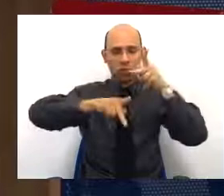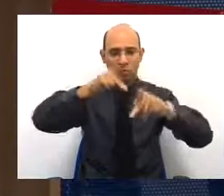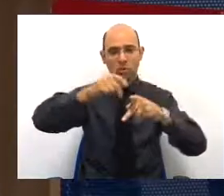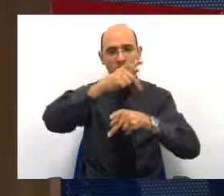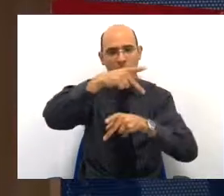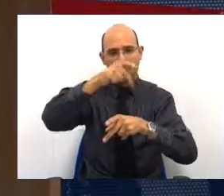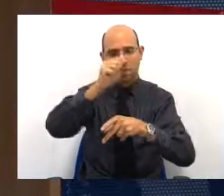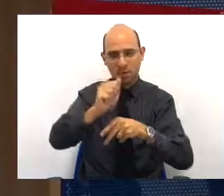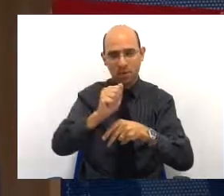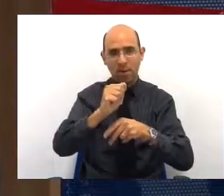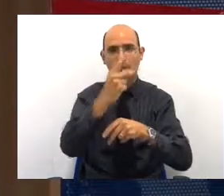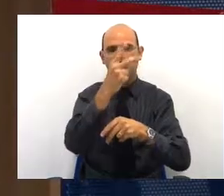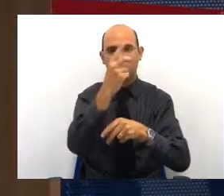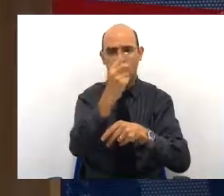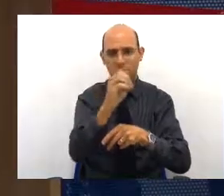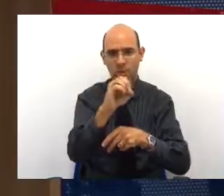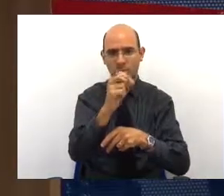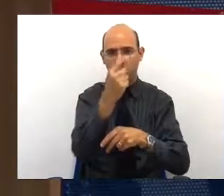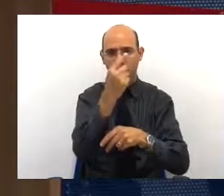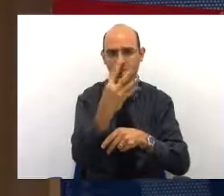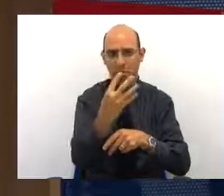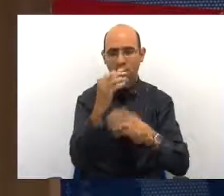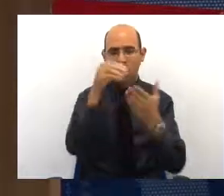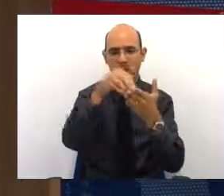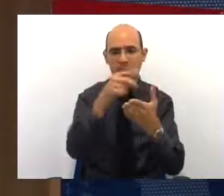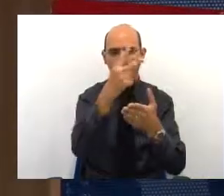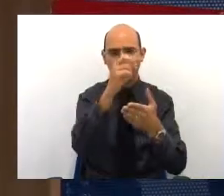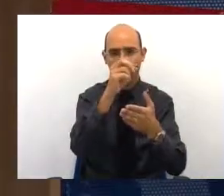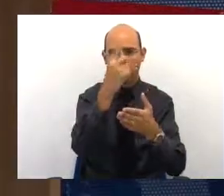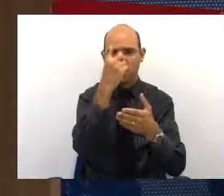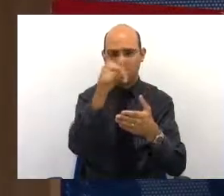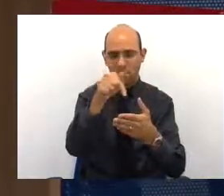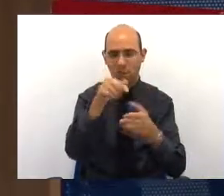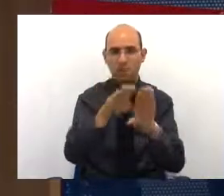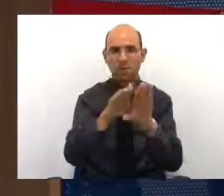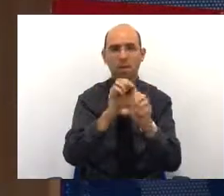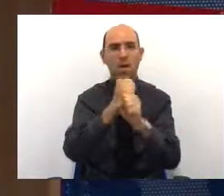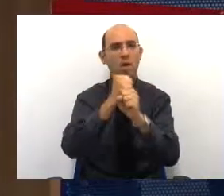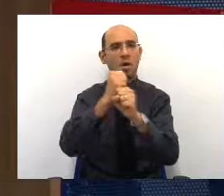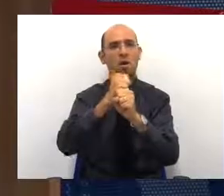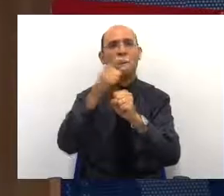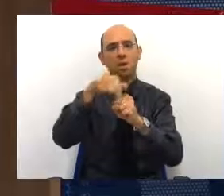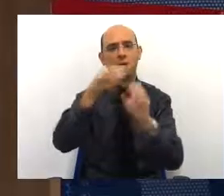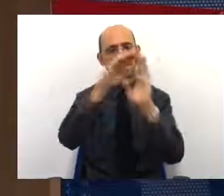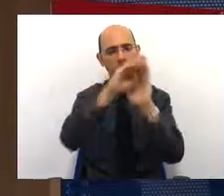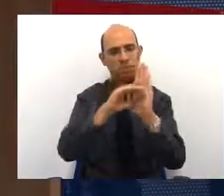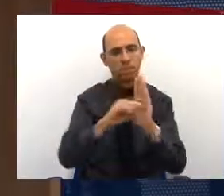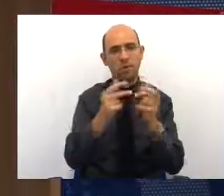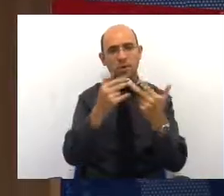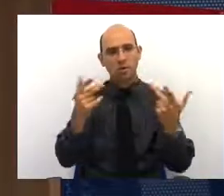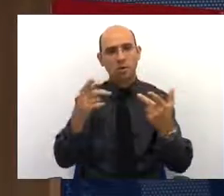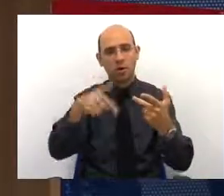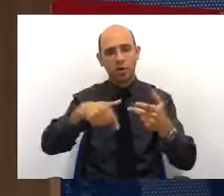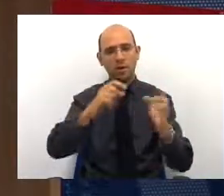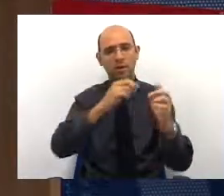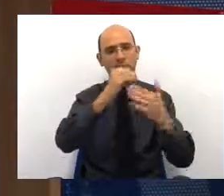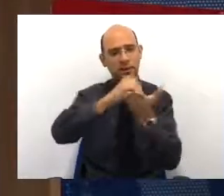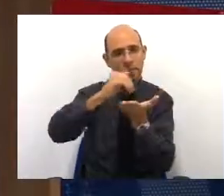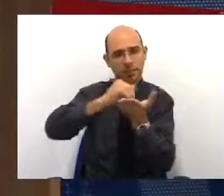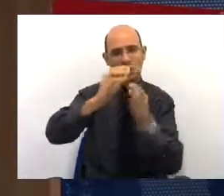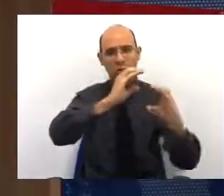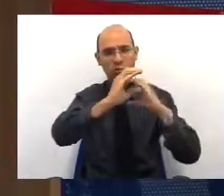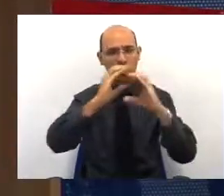Plurianual 2014-2017 e Lei Orçamentária Anual para 2014. Hoje você acompanhou aí audiências públicas da Secretaria de Comunicação,